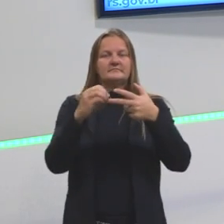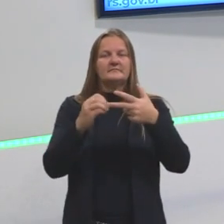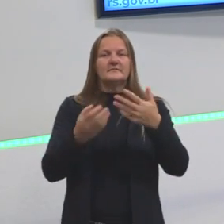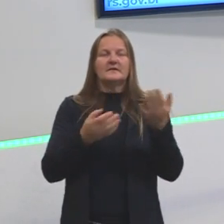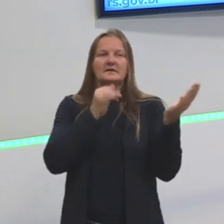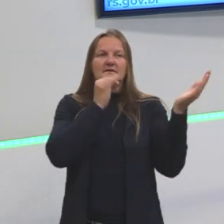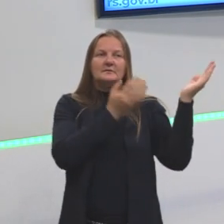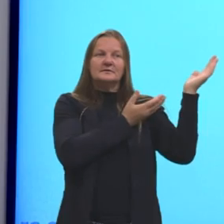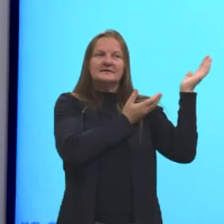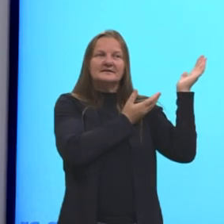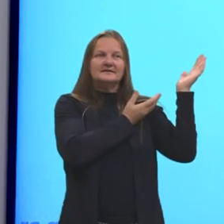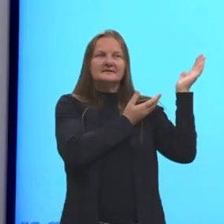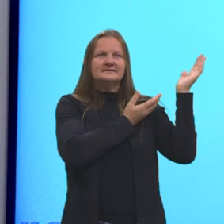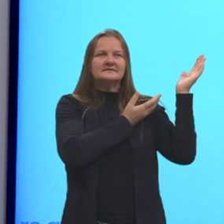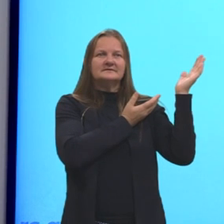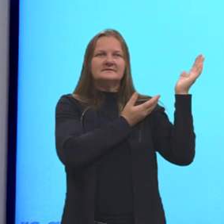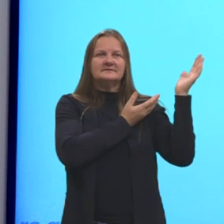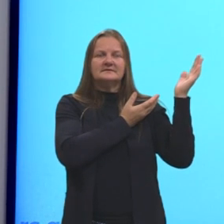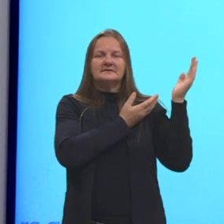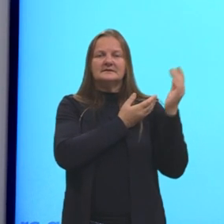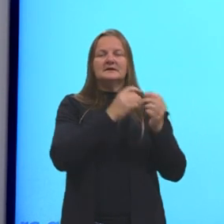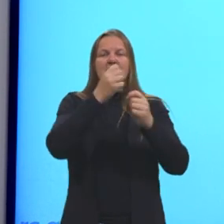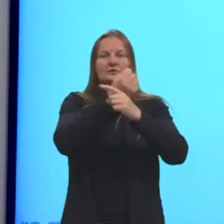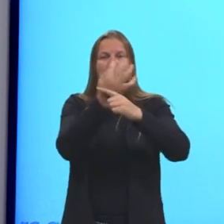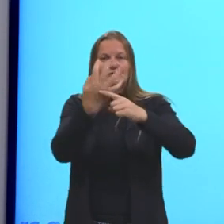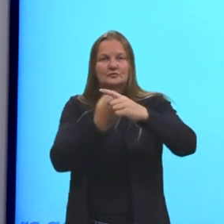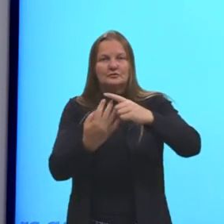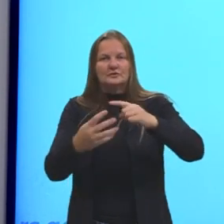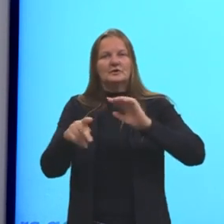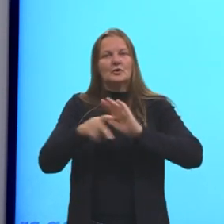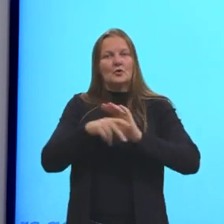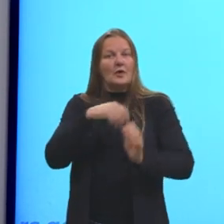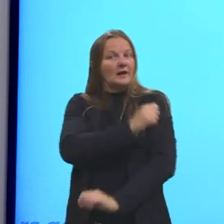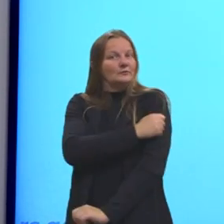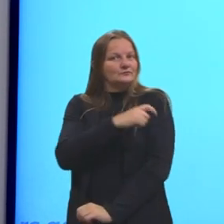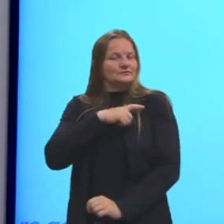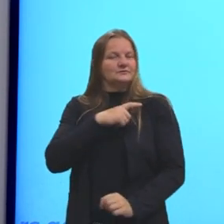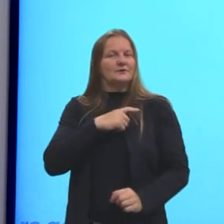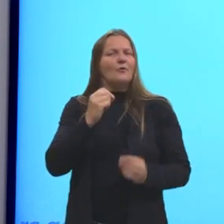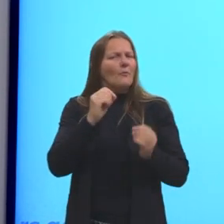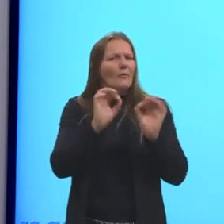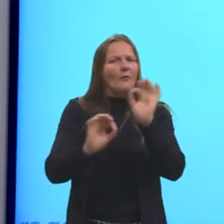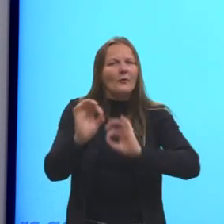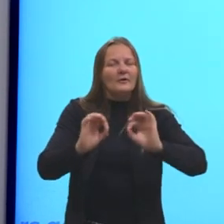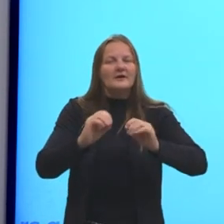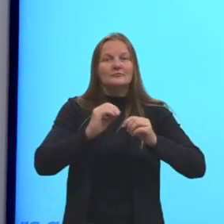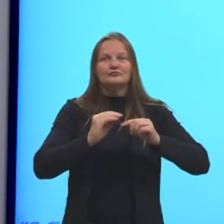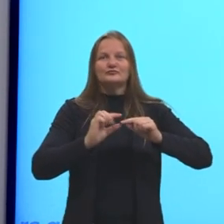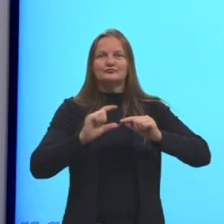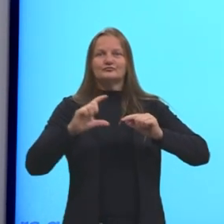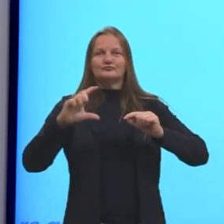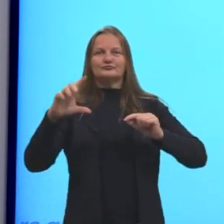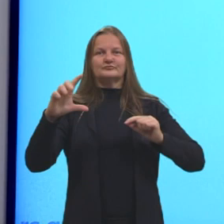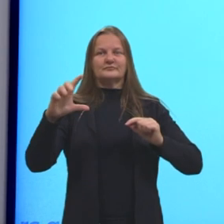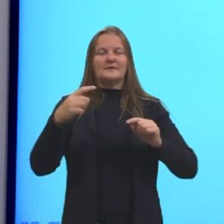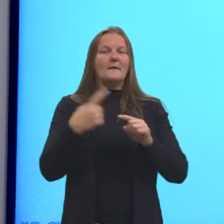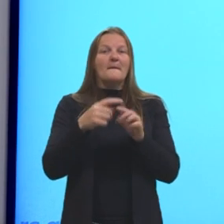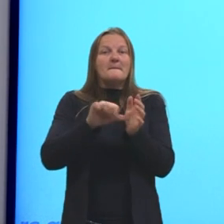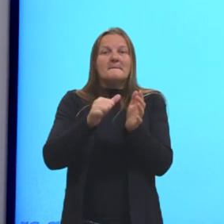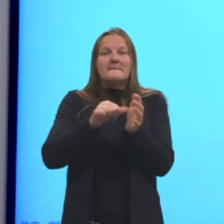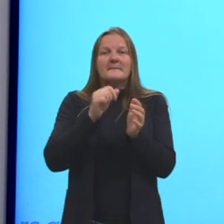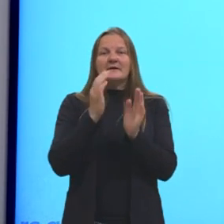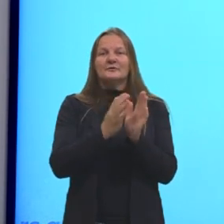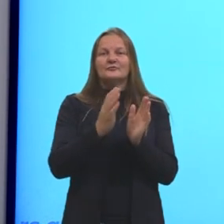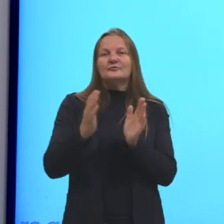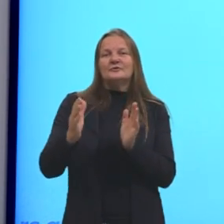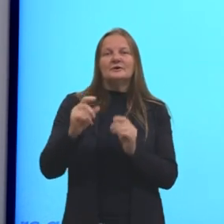então, eu vou pegar as frações que ele tinha e para ordenar de forma crescente, o primeiro passo que